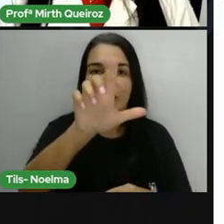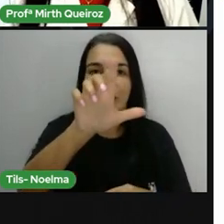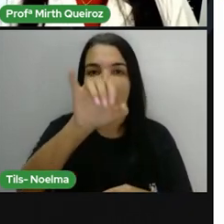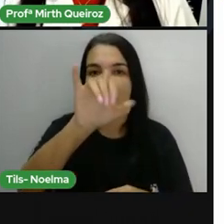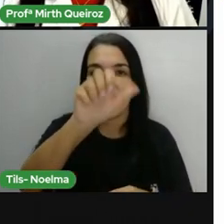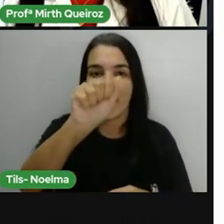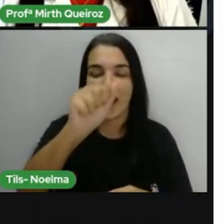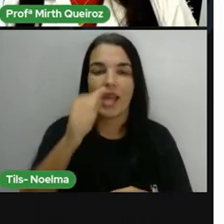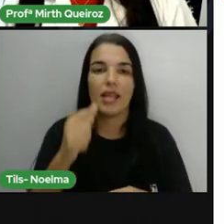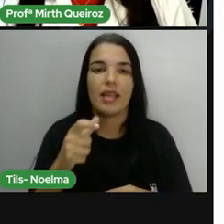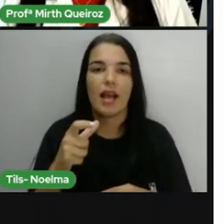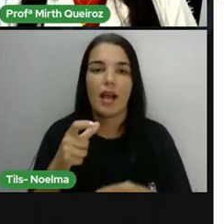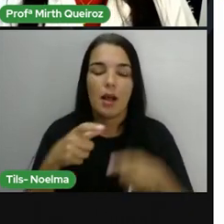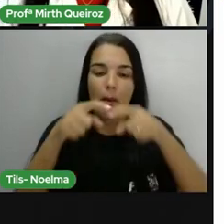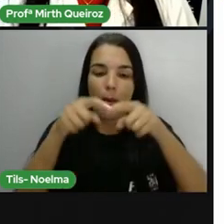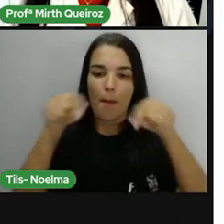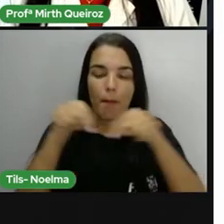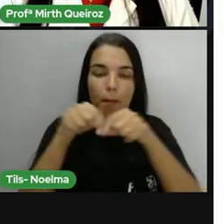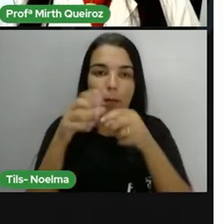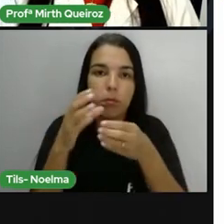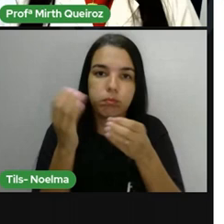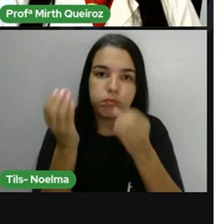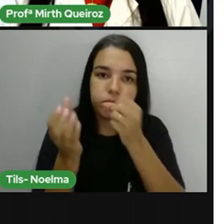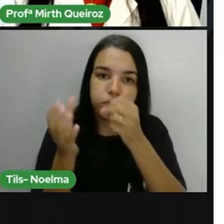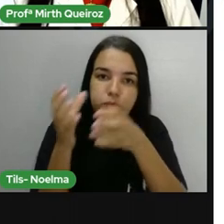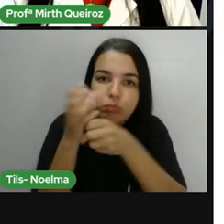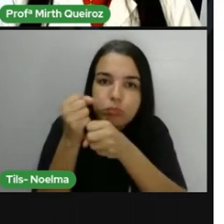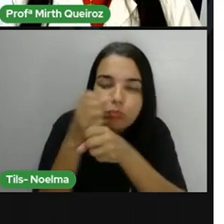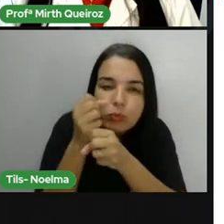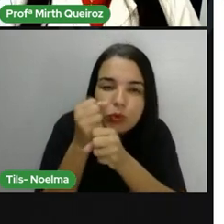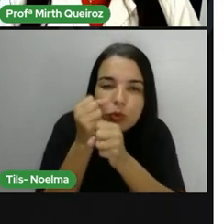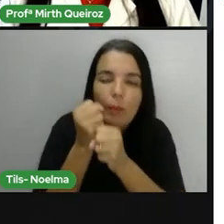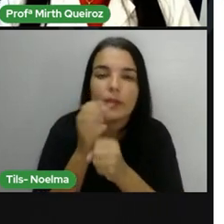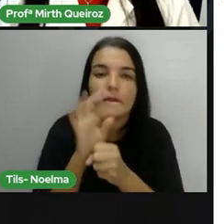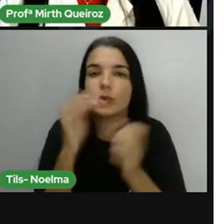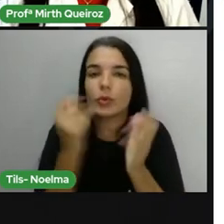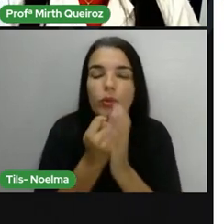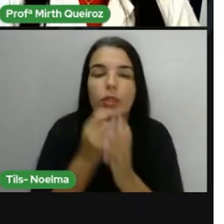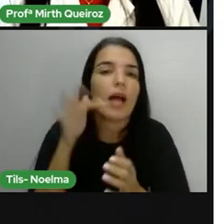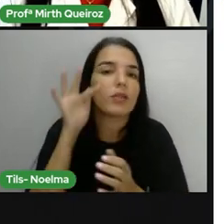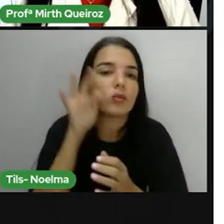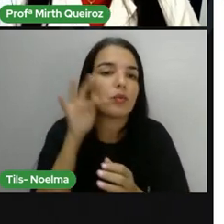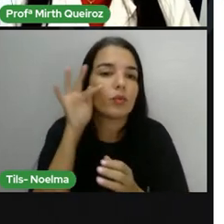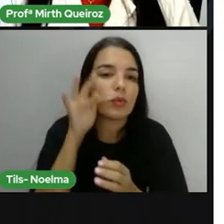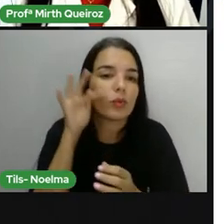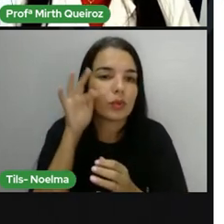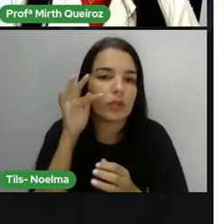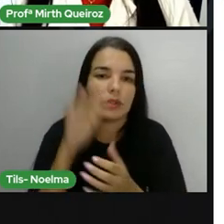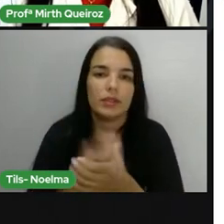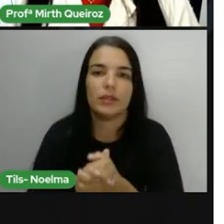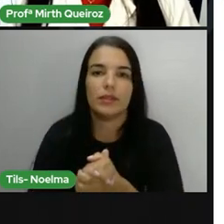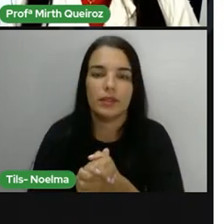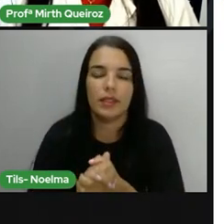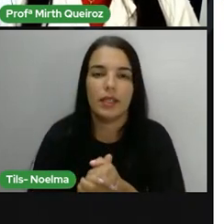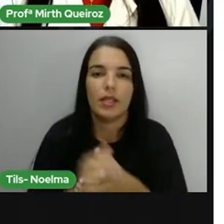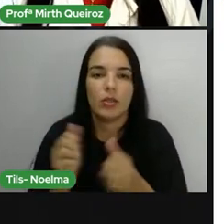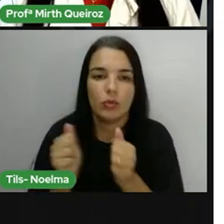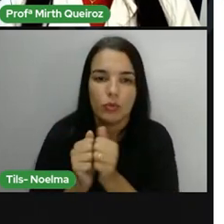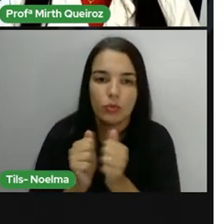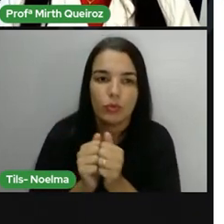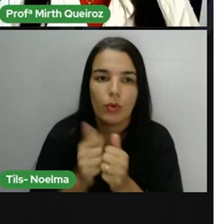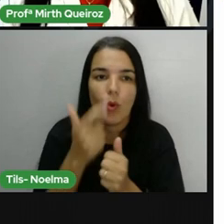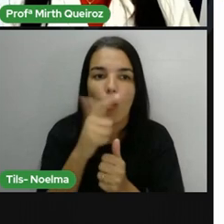polpas, de frutas, né? Dentre vários outros alimentos que a gente faz ali,